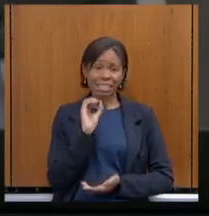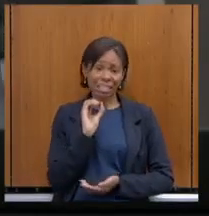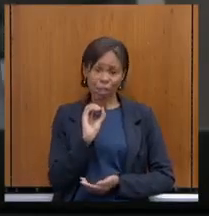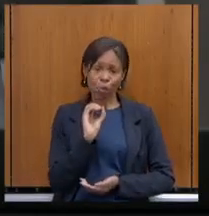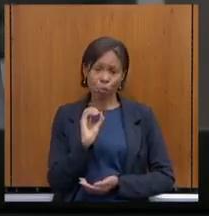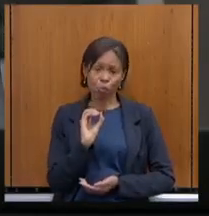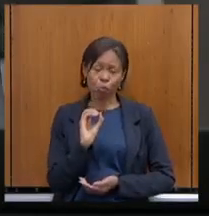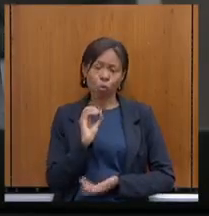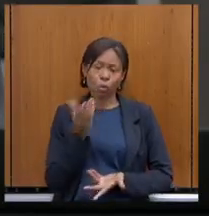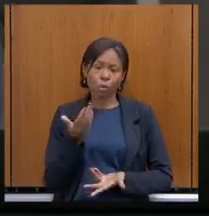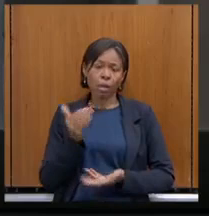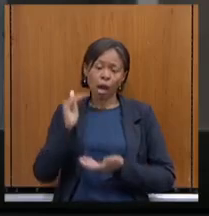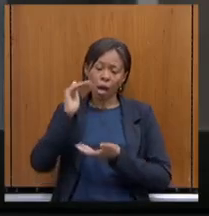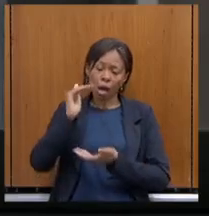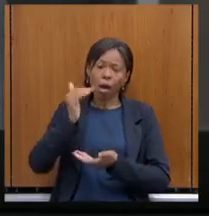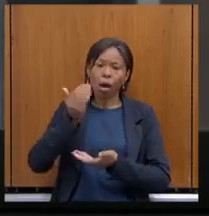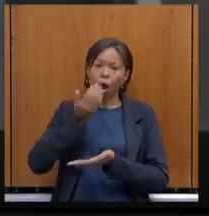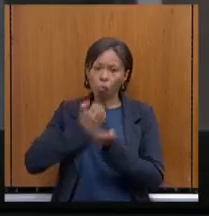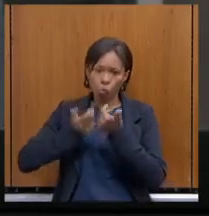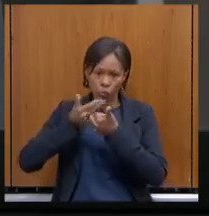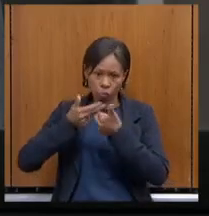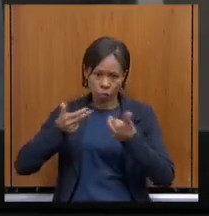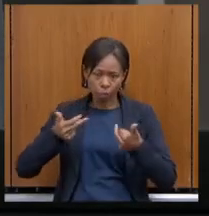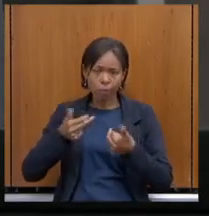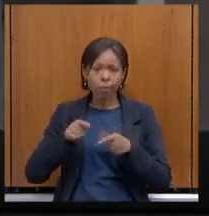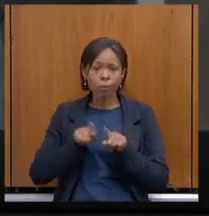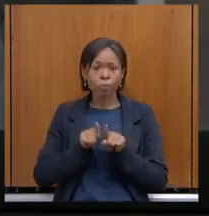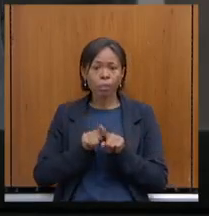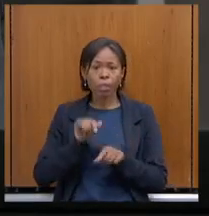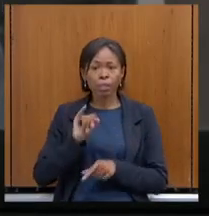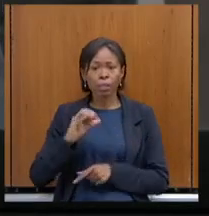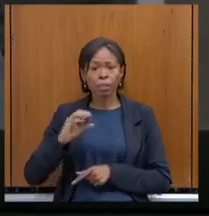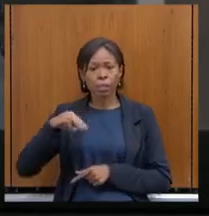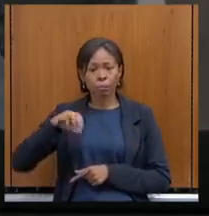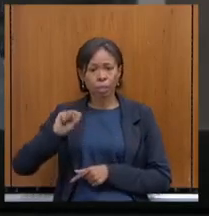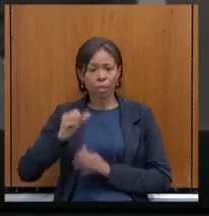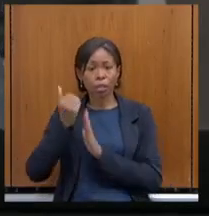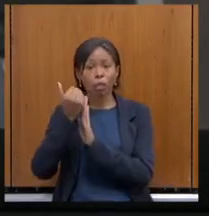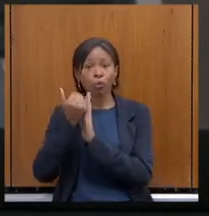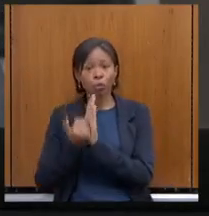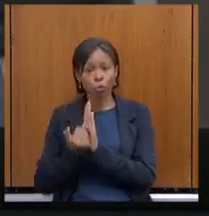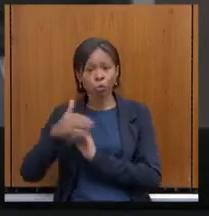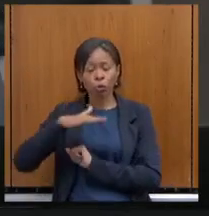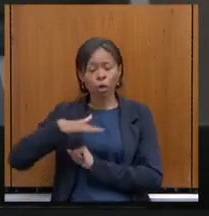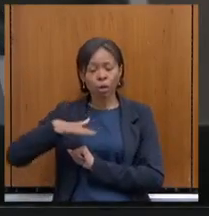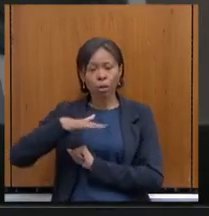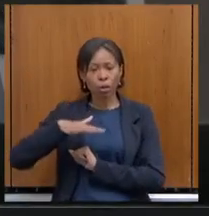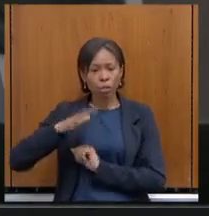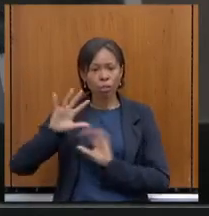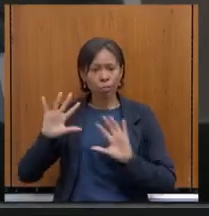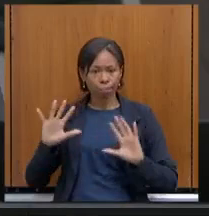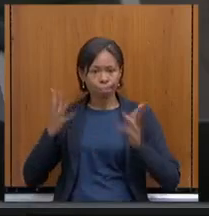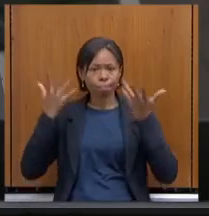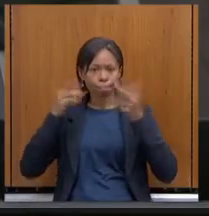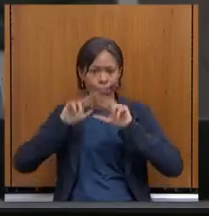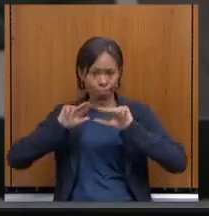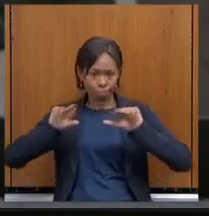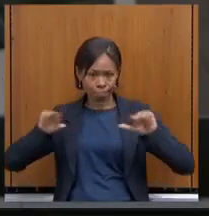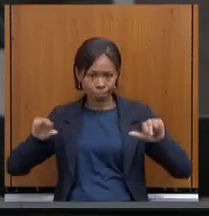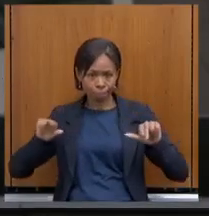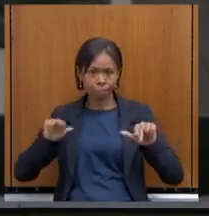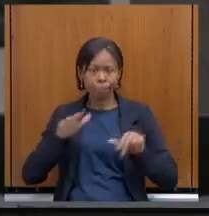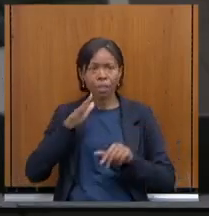cesta básica, houve redução do ICMS para o setor de eventos, para a região da Sudene,